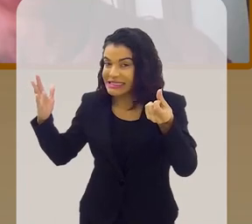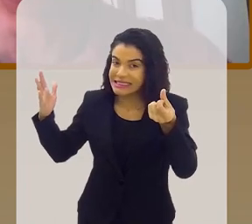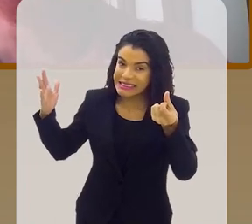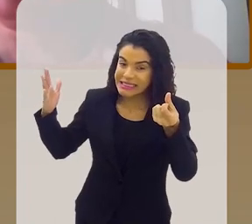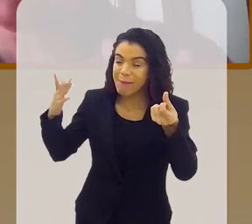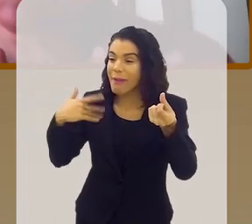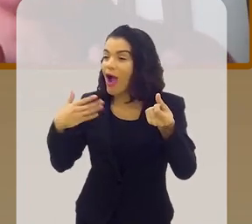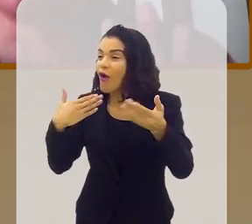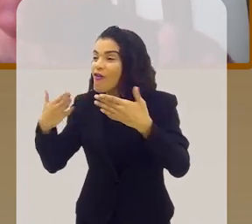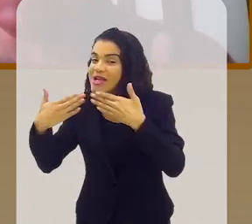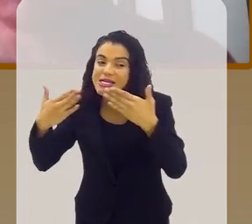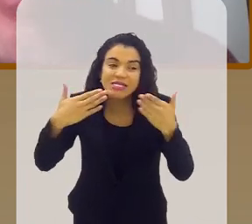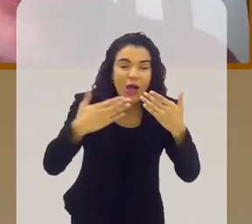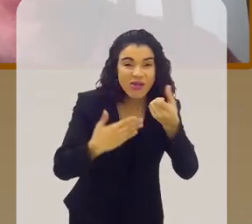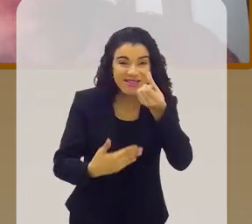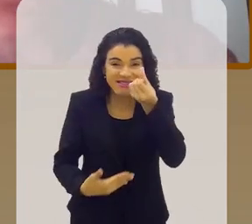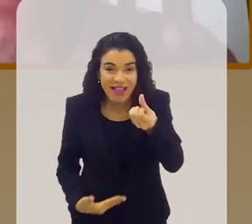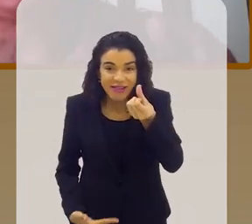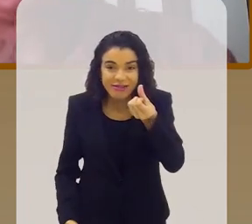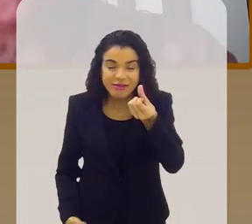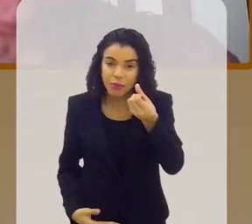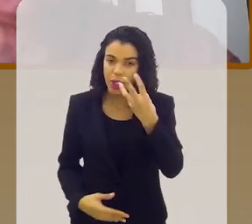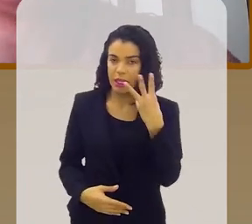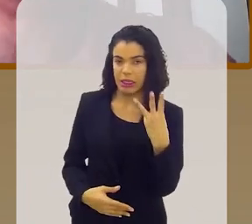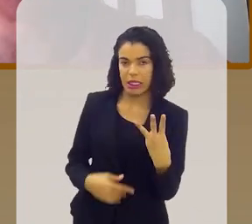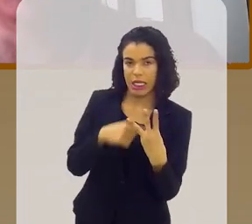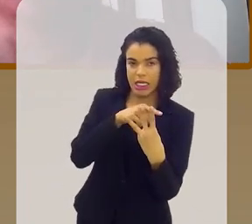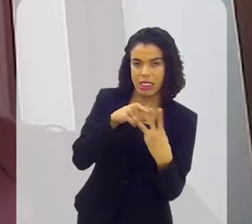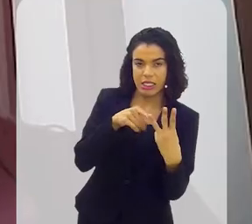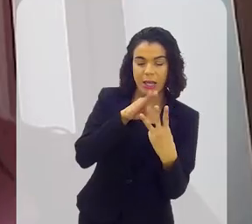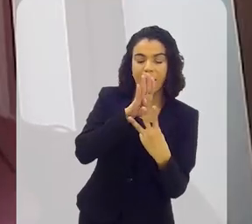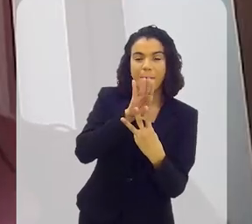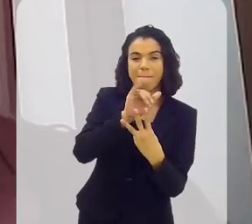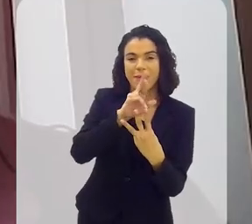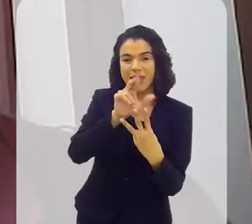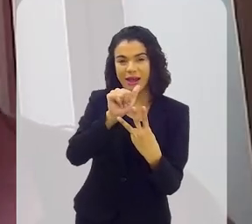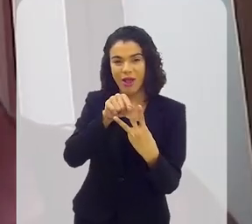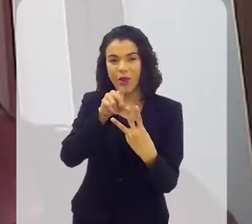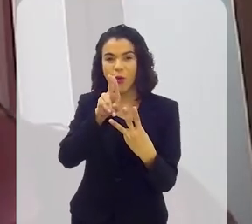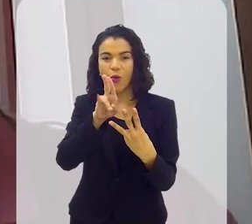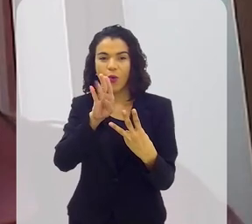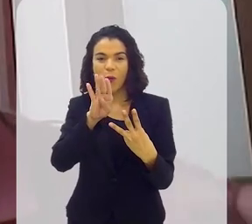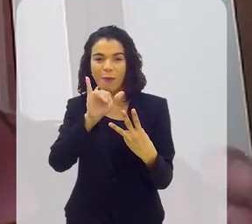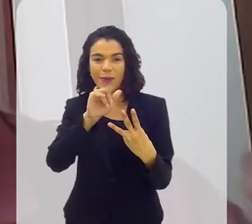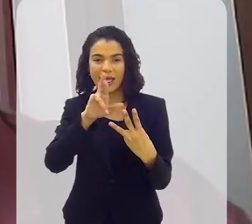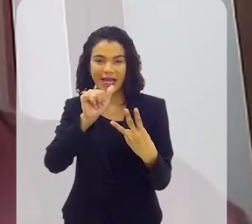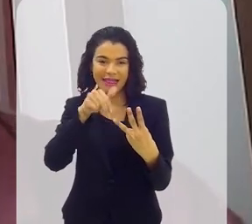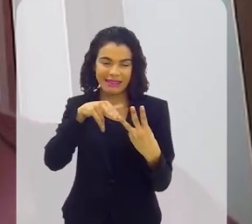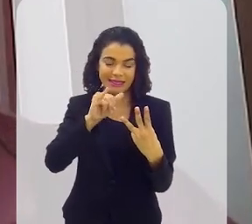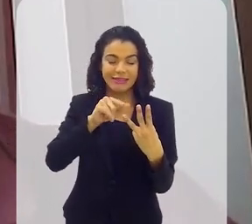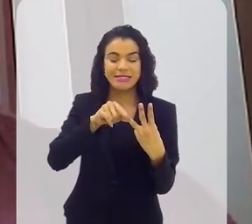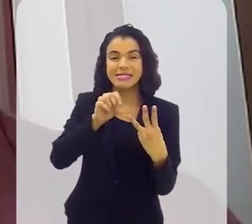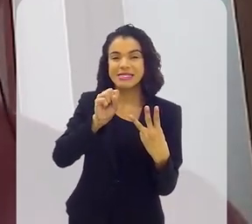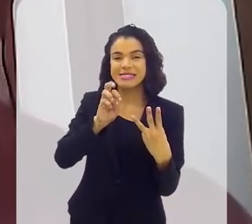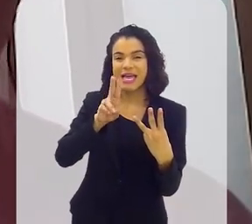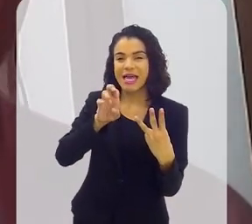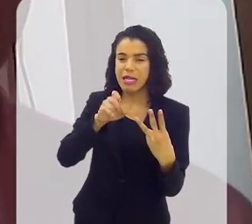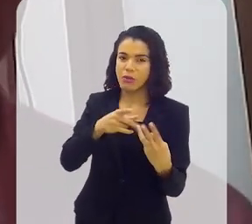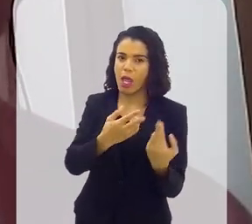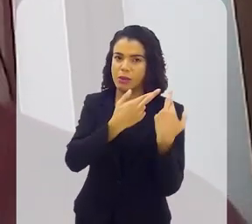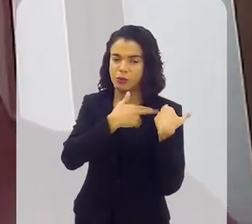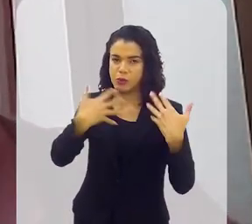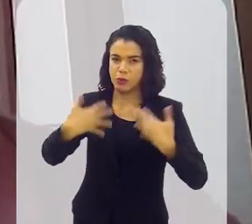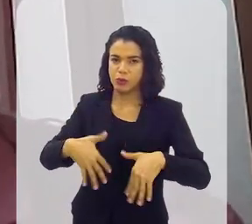né? Para administrar seis. Porque três, Biro, Birani e Sereno, já com uma idade bacana, já tinha muita